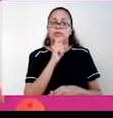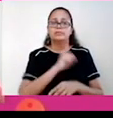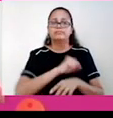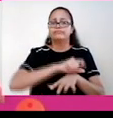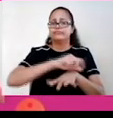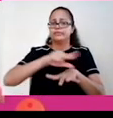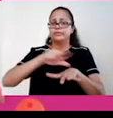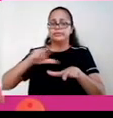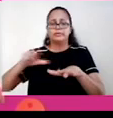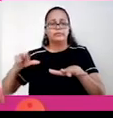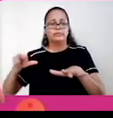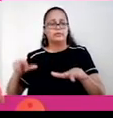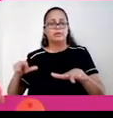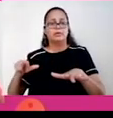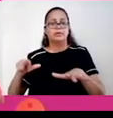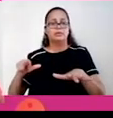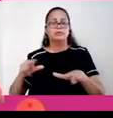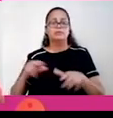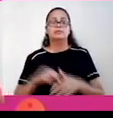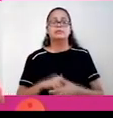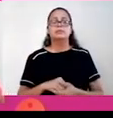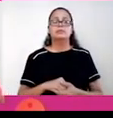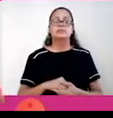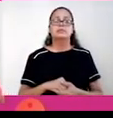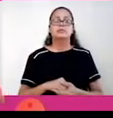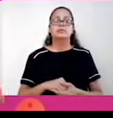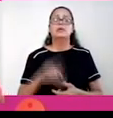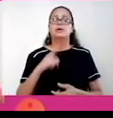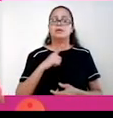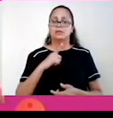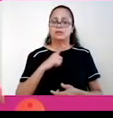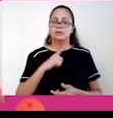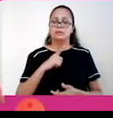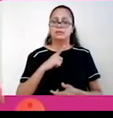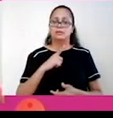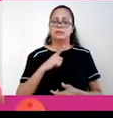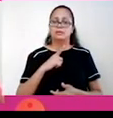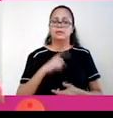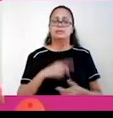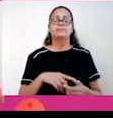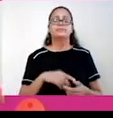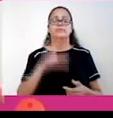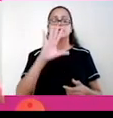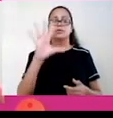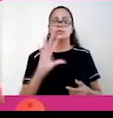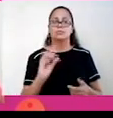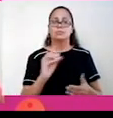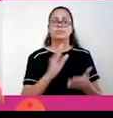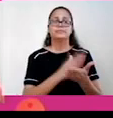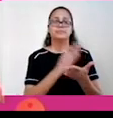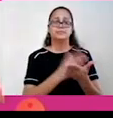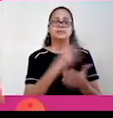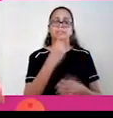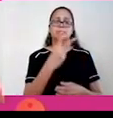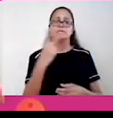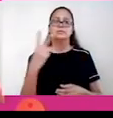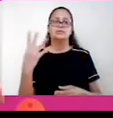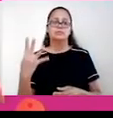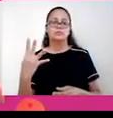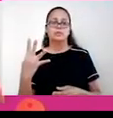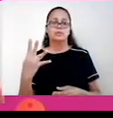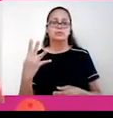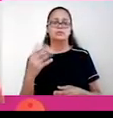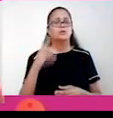inúmeras as correntes que atuam aqui, olha só. Tem os mais diversos nomes. Vocês podem acompanhar esse mapa na página 224 para vocês